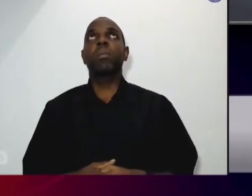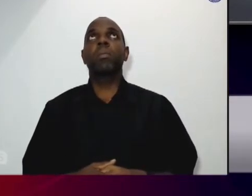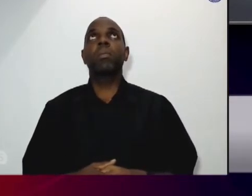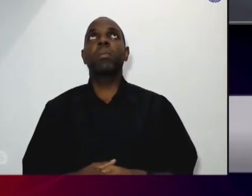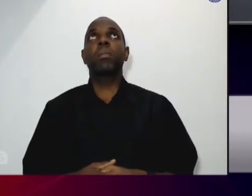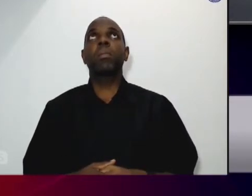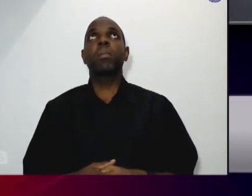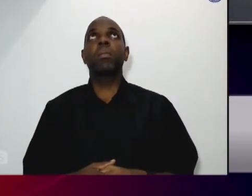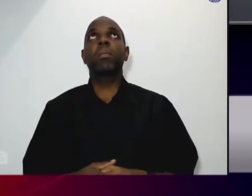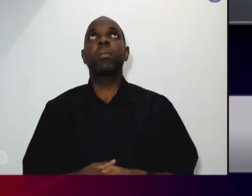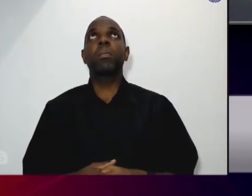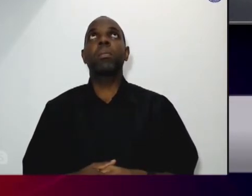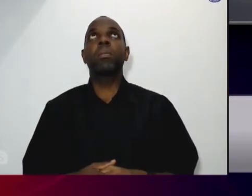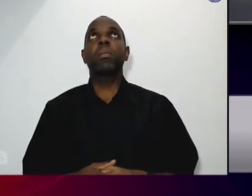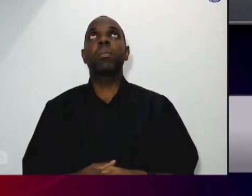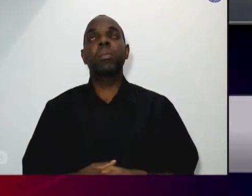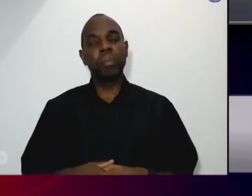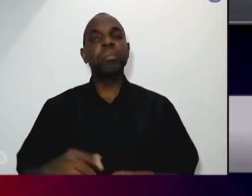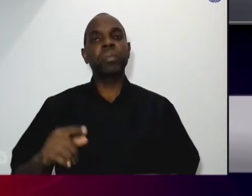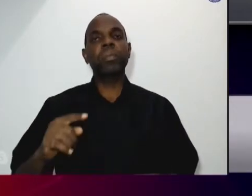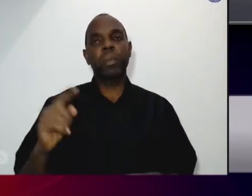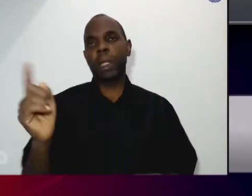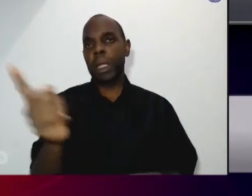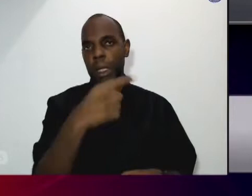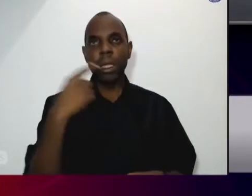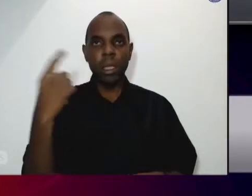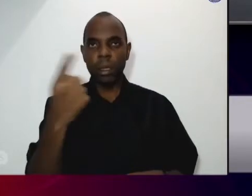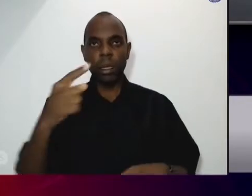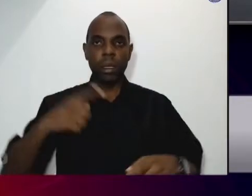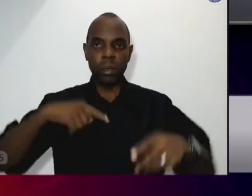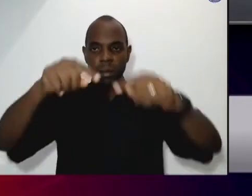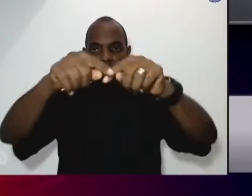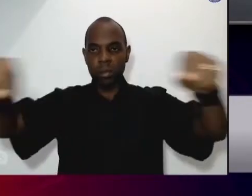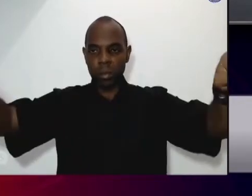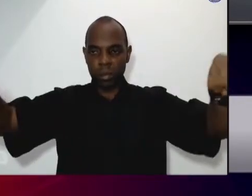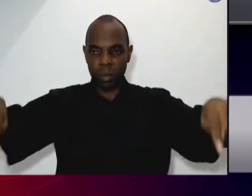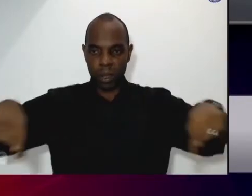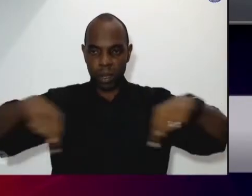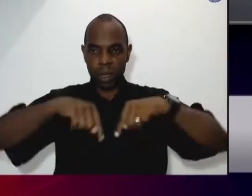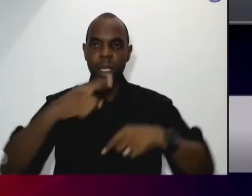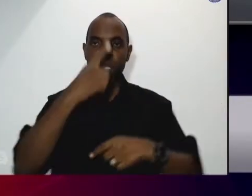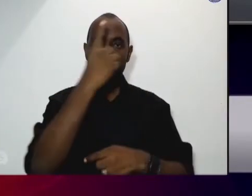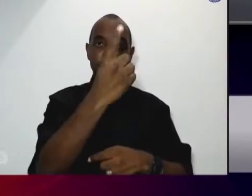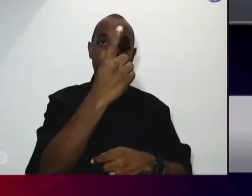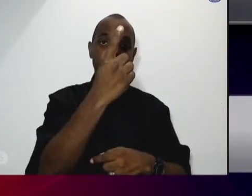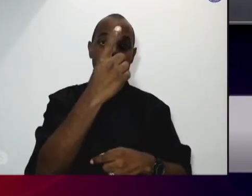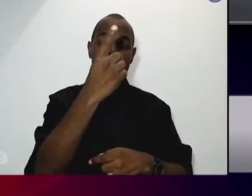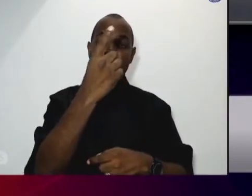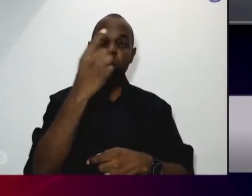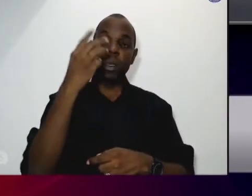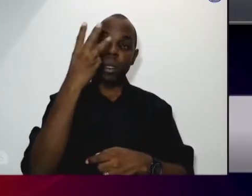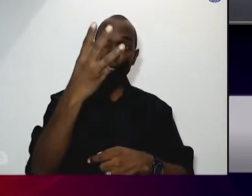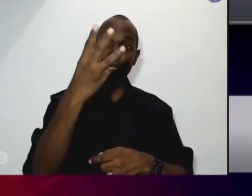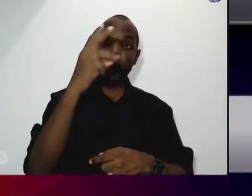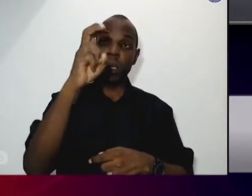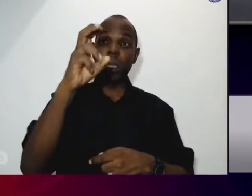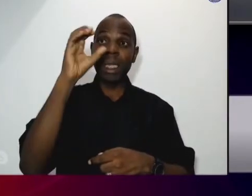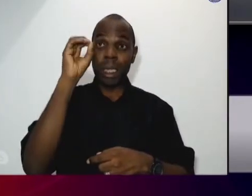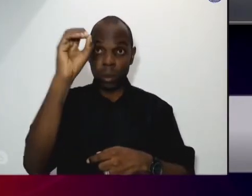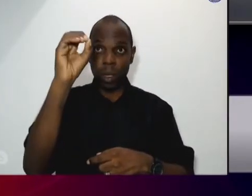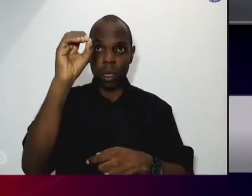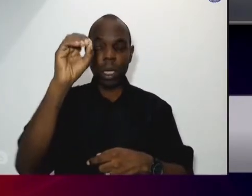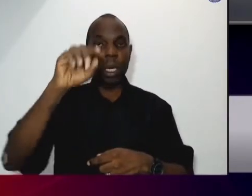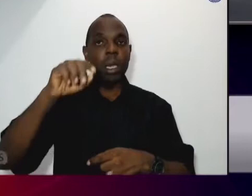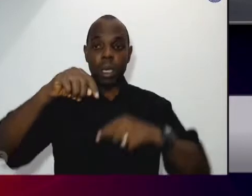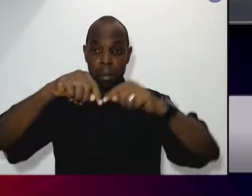Nossa atual sede tem mais de mil metros quadrados, ou seja, mil trezentos e cinquenta aproximadamente, quinze salas, um grande